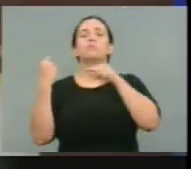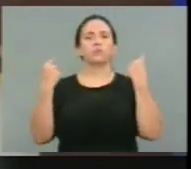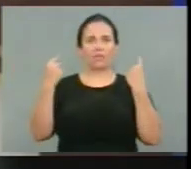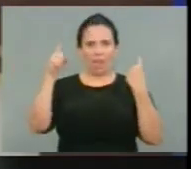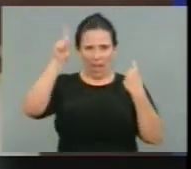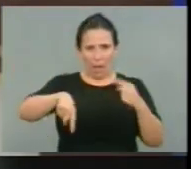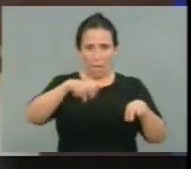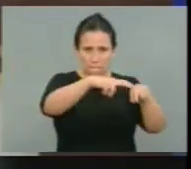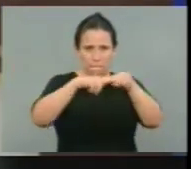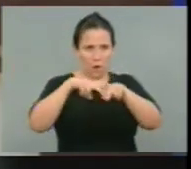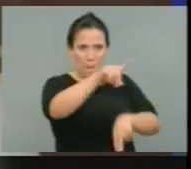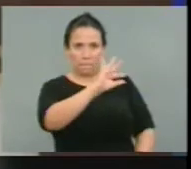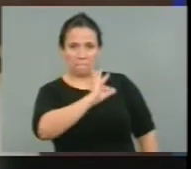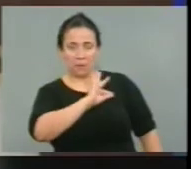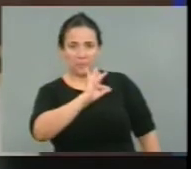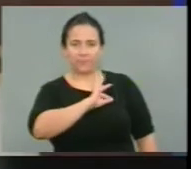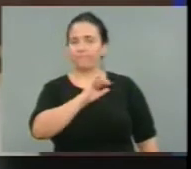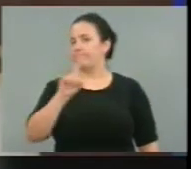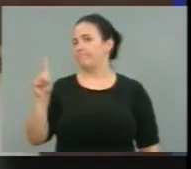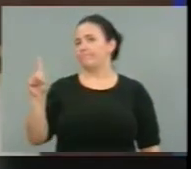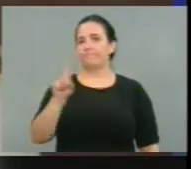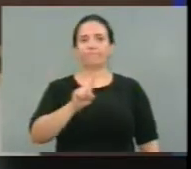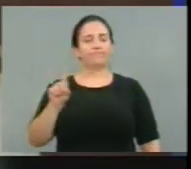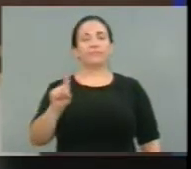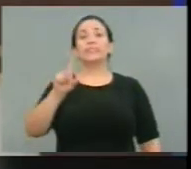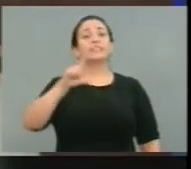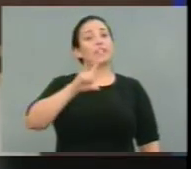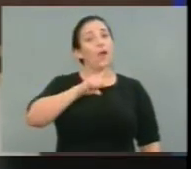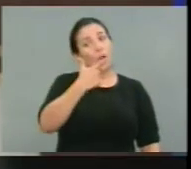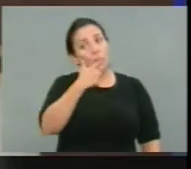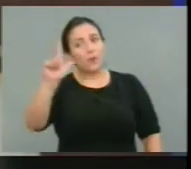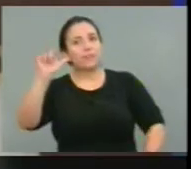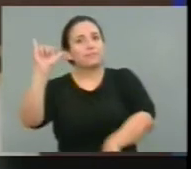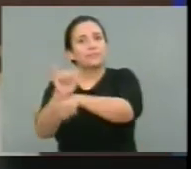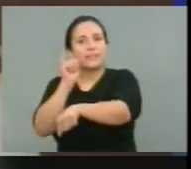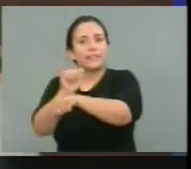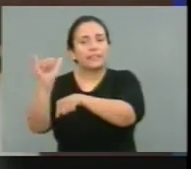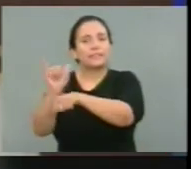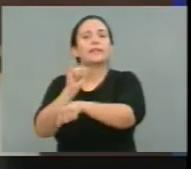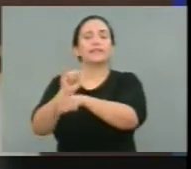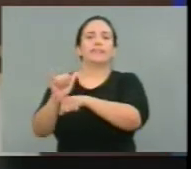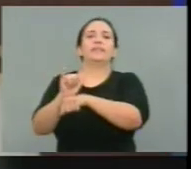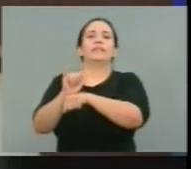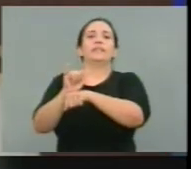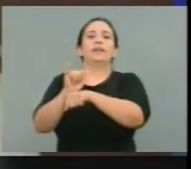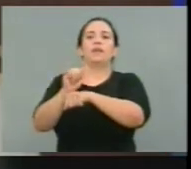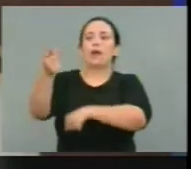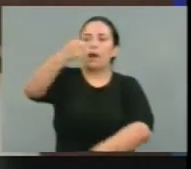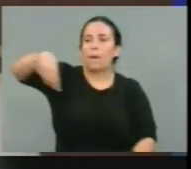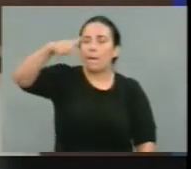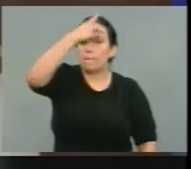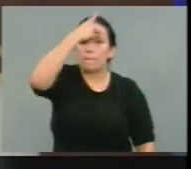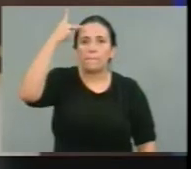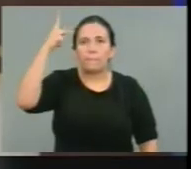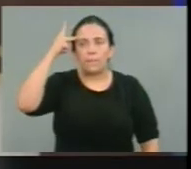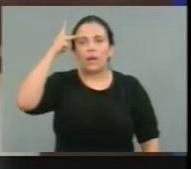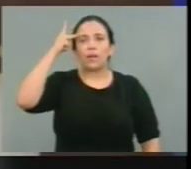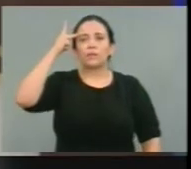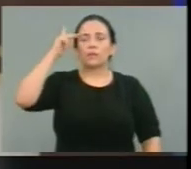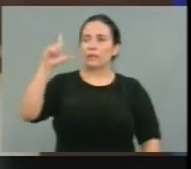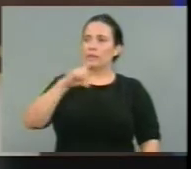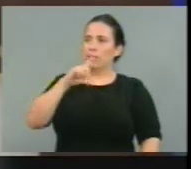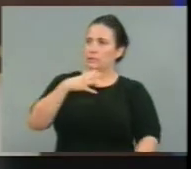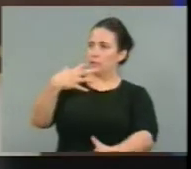haver, deve haver uma segurança humana, que tenha confiança da população, boa remuneração,